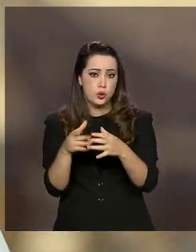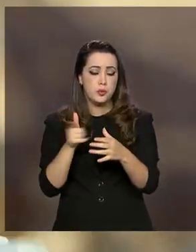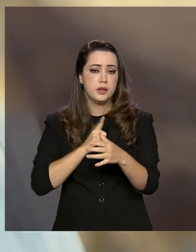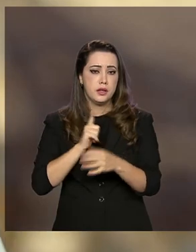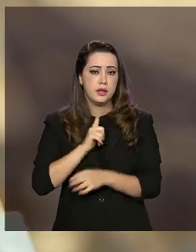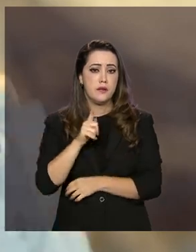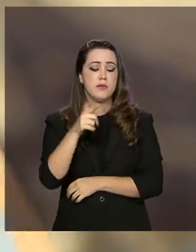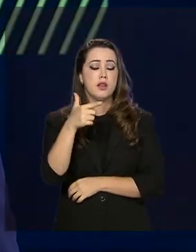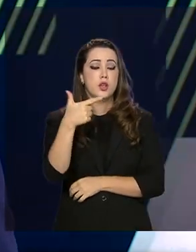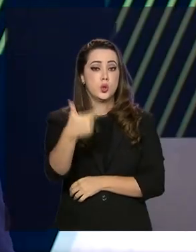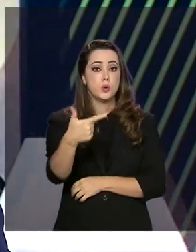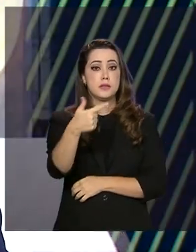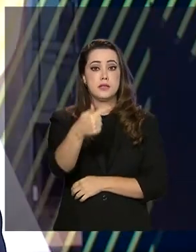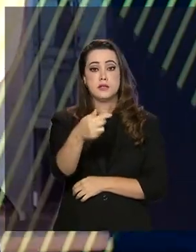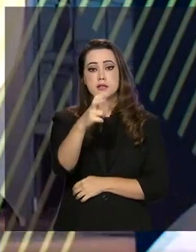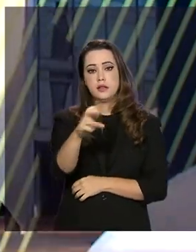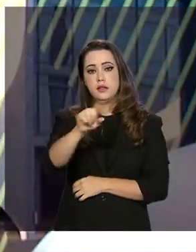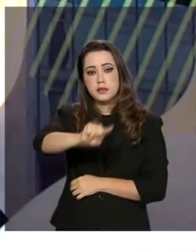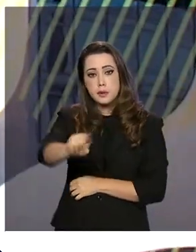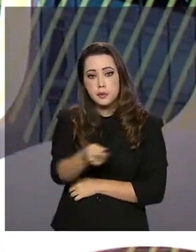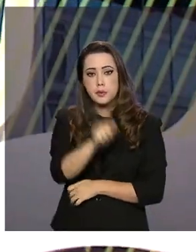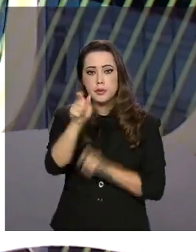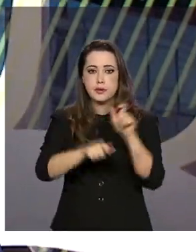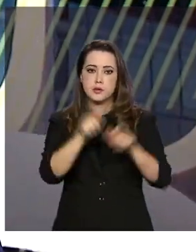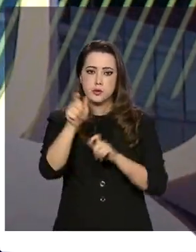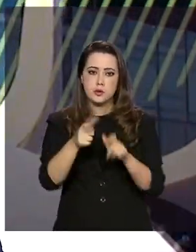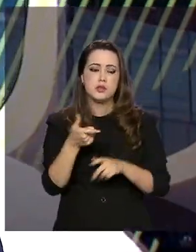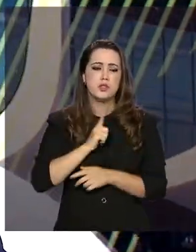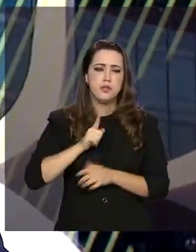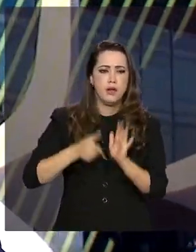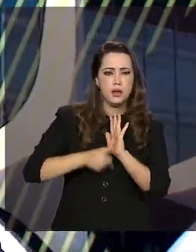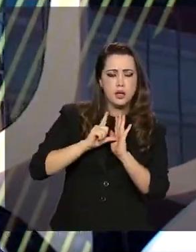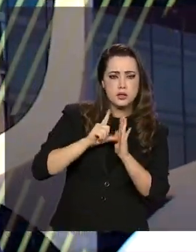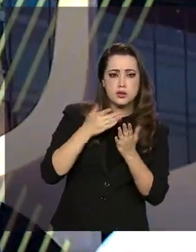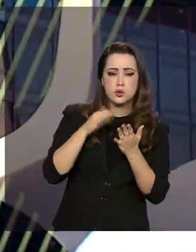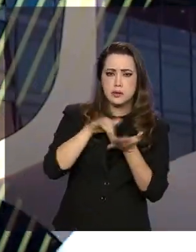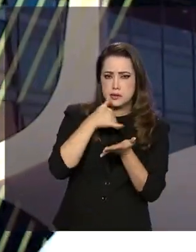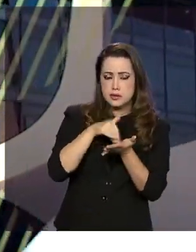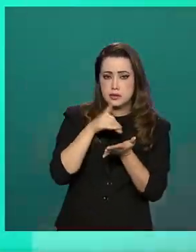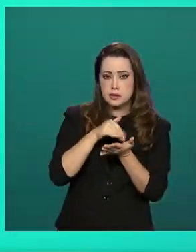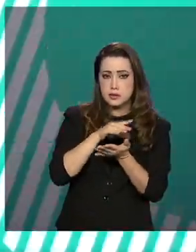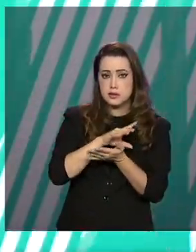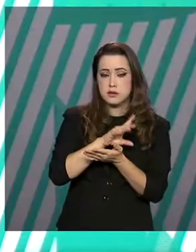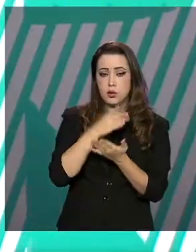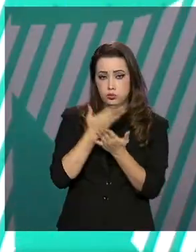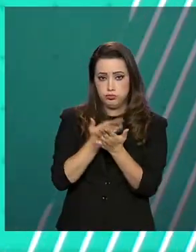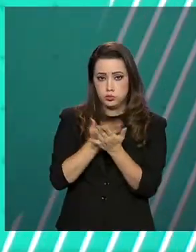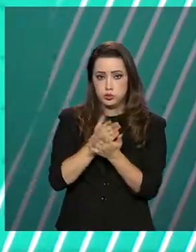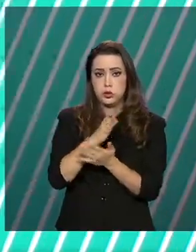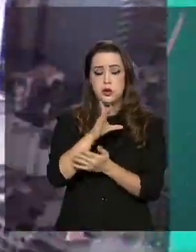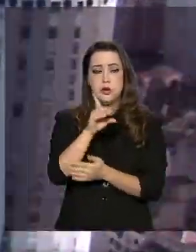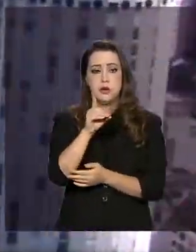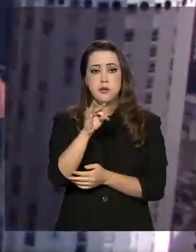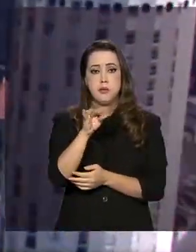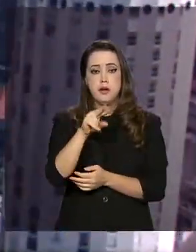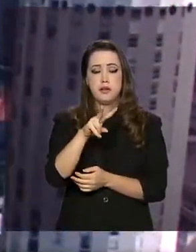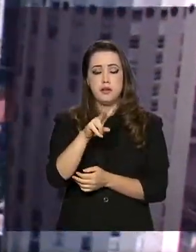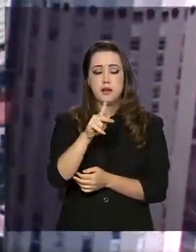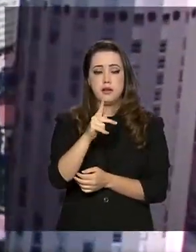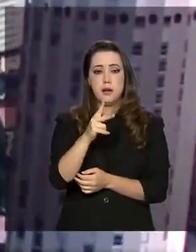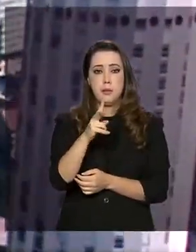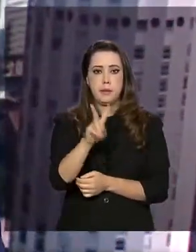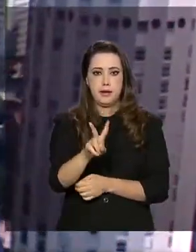incluídas 275 mil pessoas que tiveram o cadastro analisado pela data breve. 10 mil após